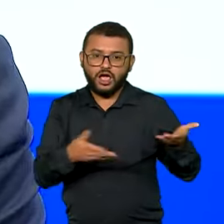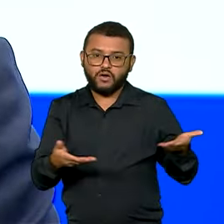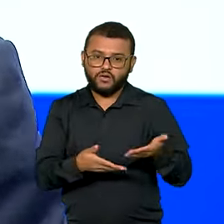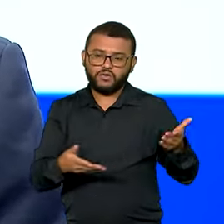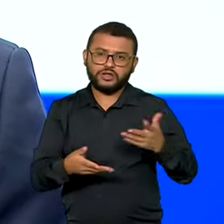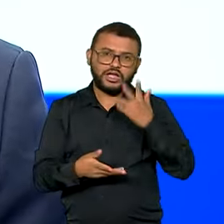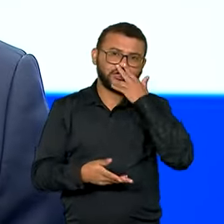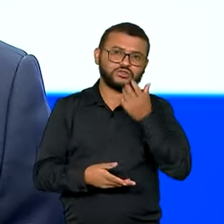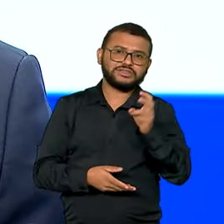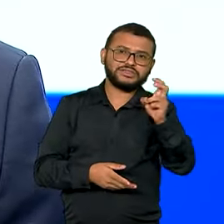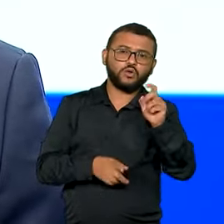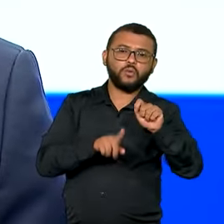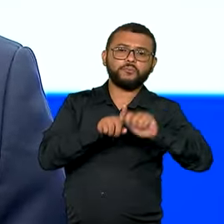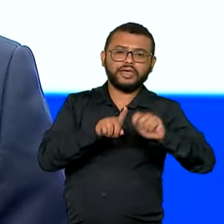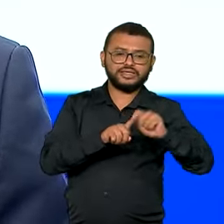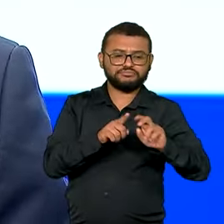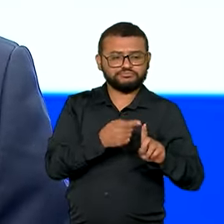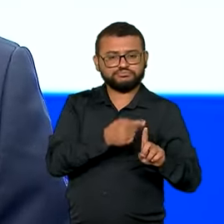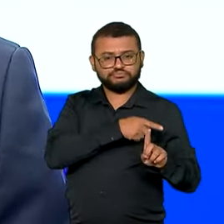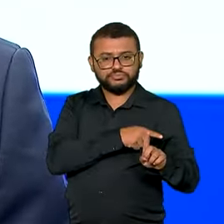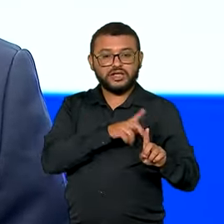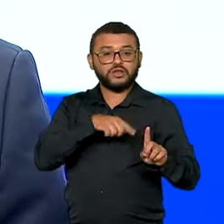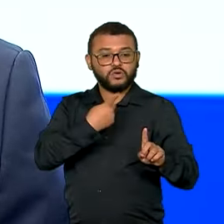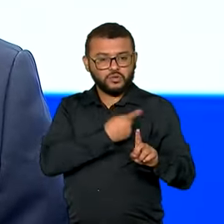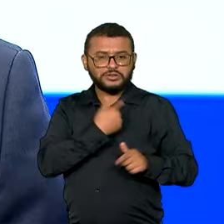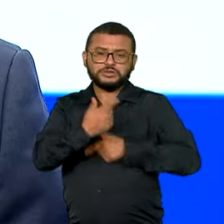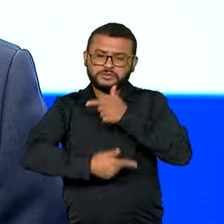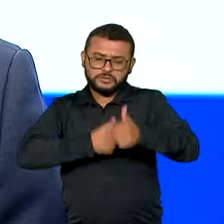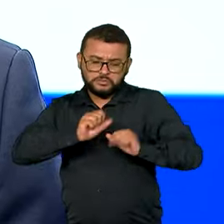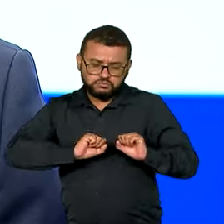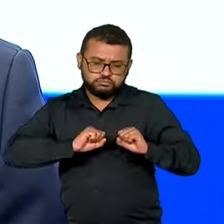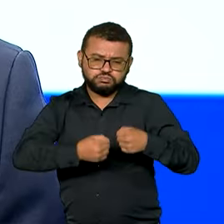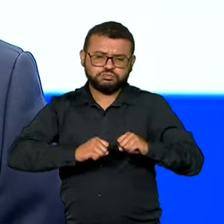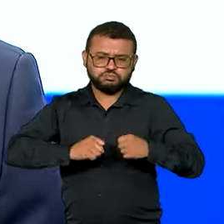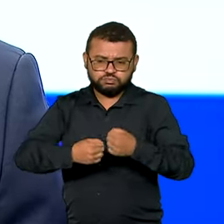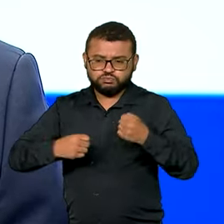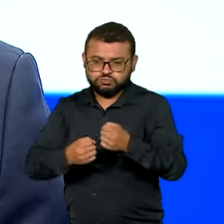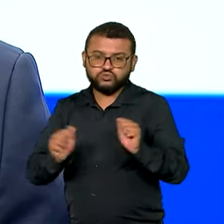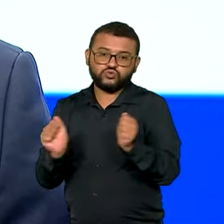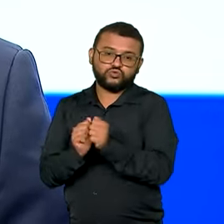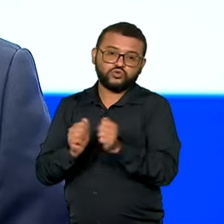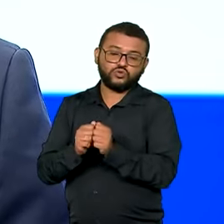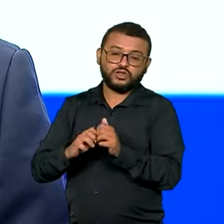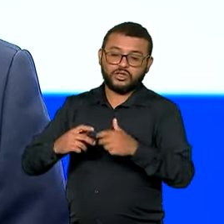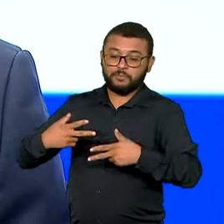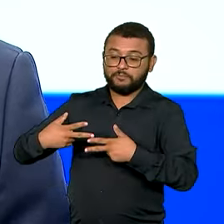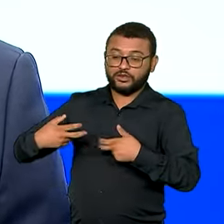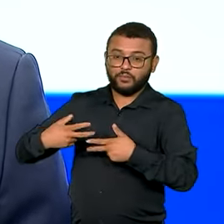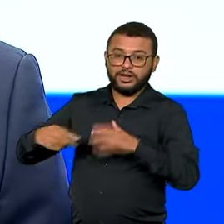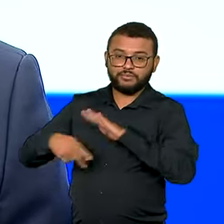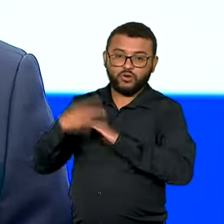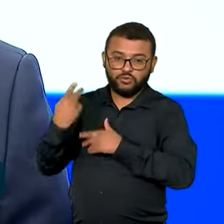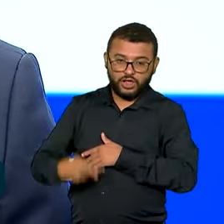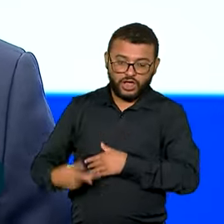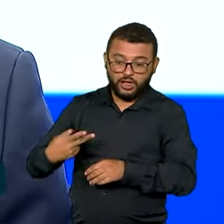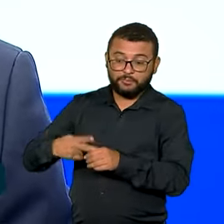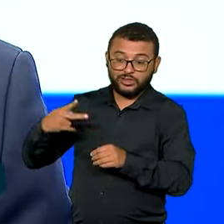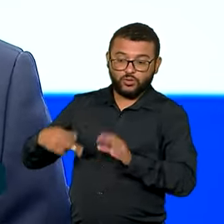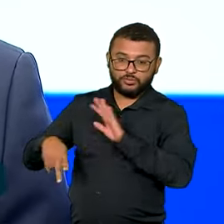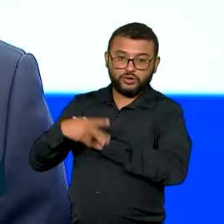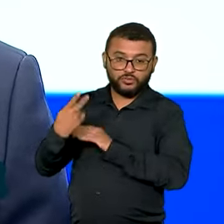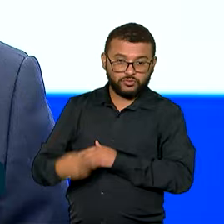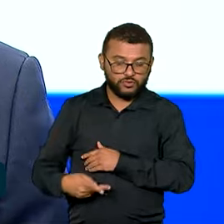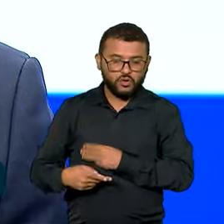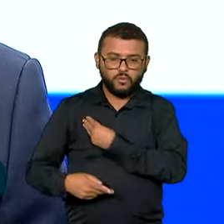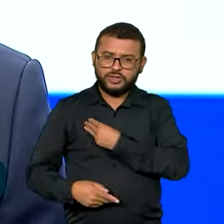nos últimos cinco meses, a gente tem trabalhado com a Petrobras, a gente tem trabalhado com o